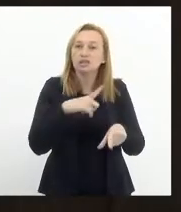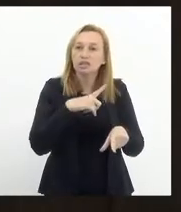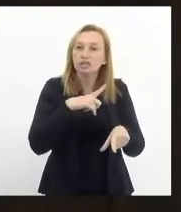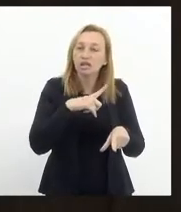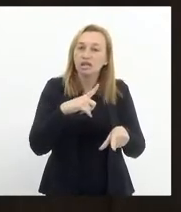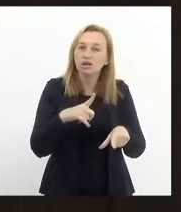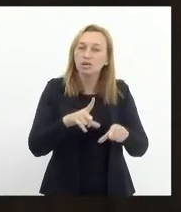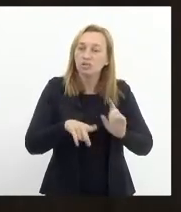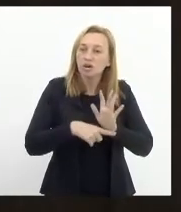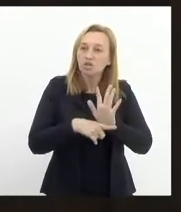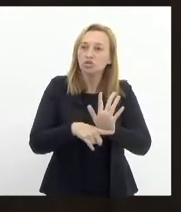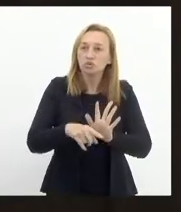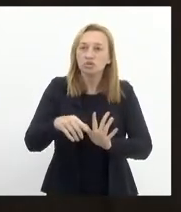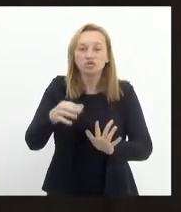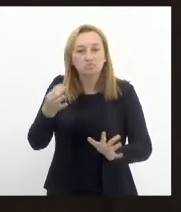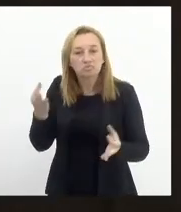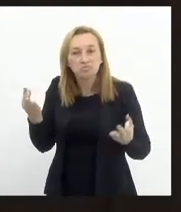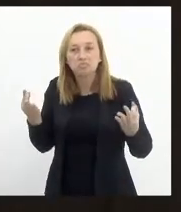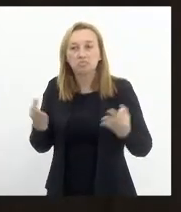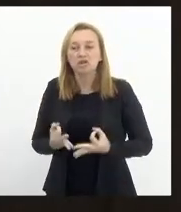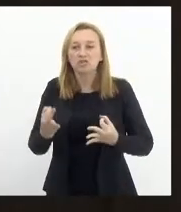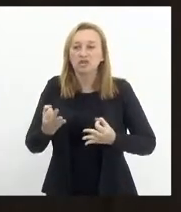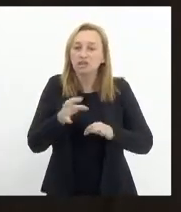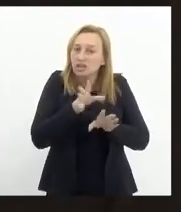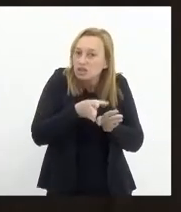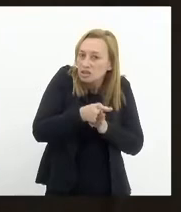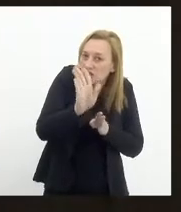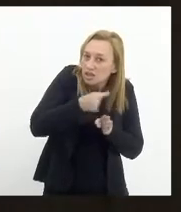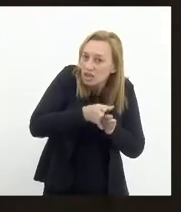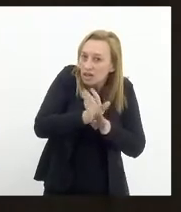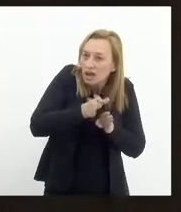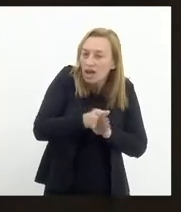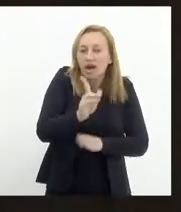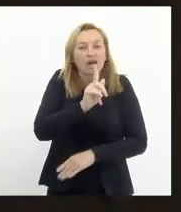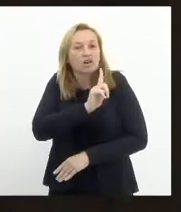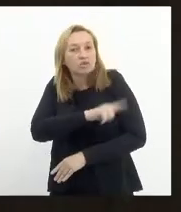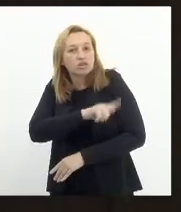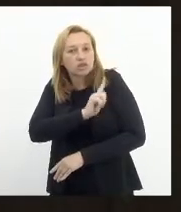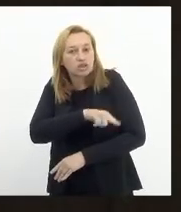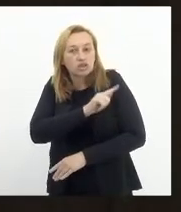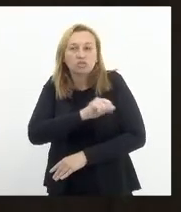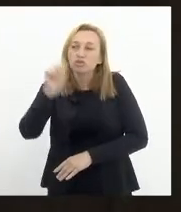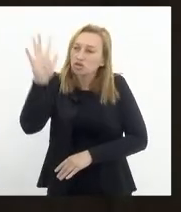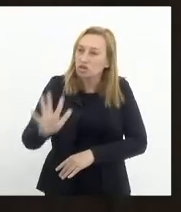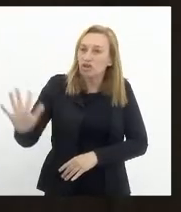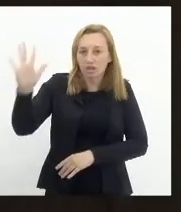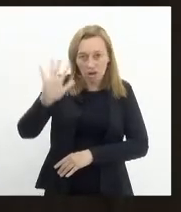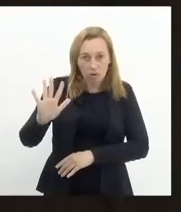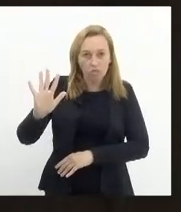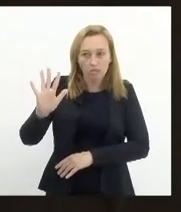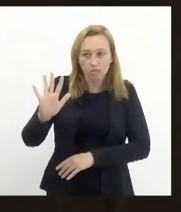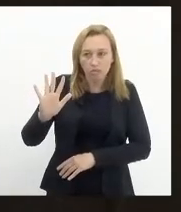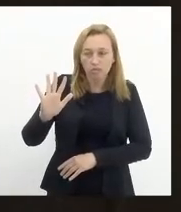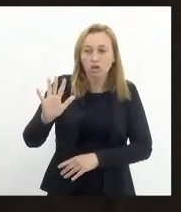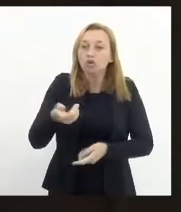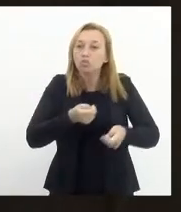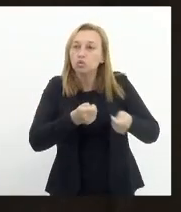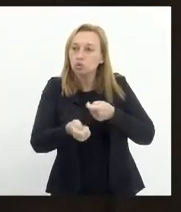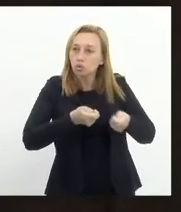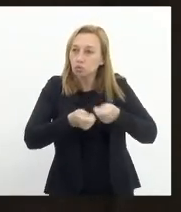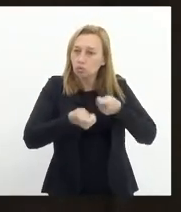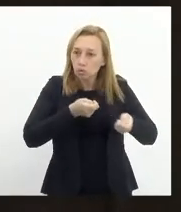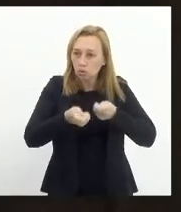ímpar no quesito de auxiliar a gestão, de um modo geral, no controle